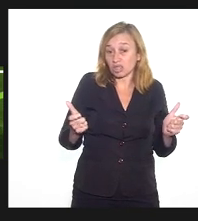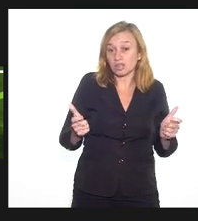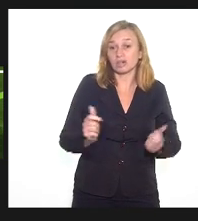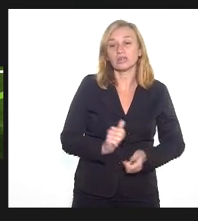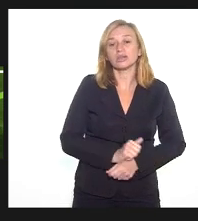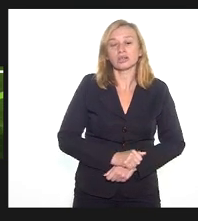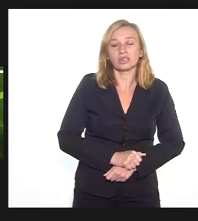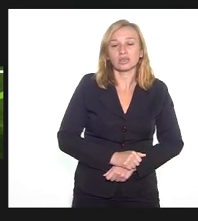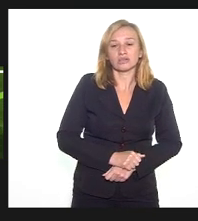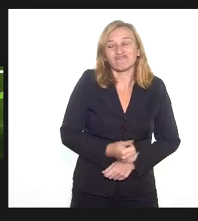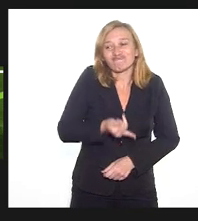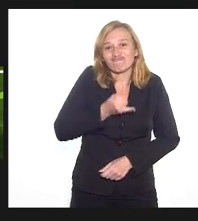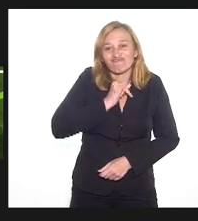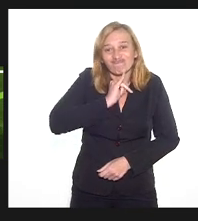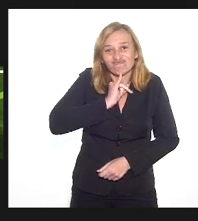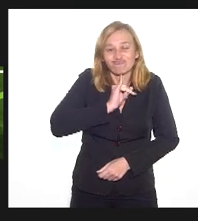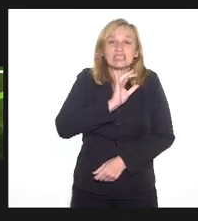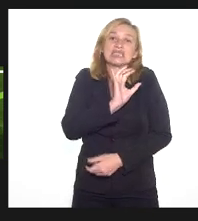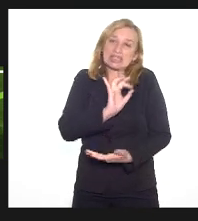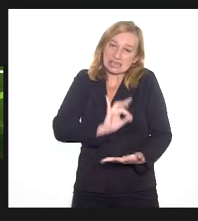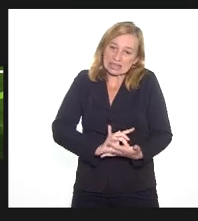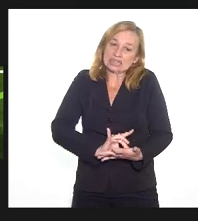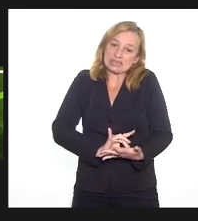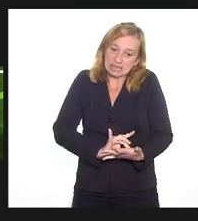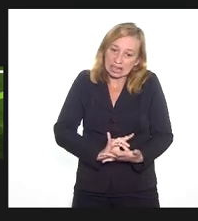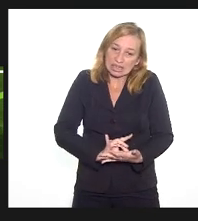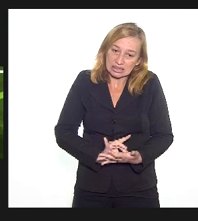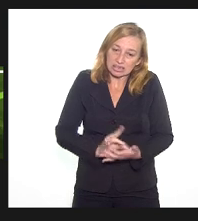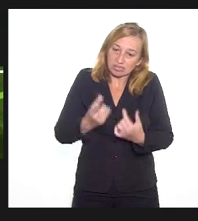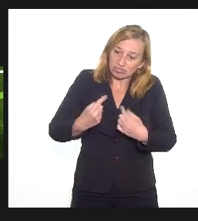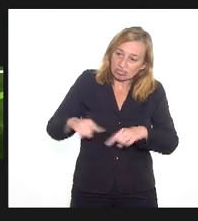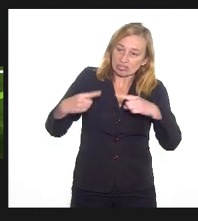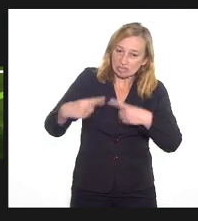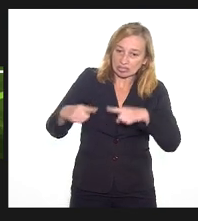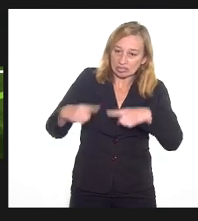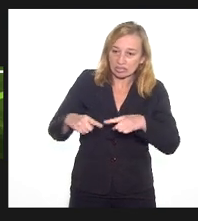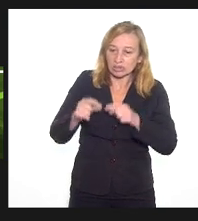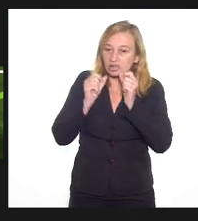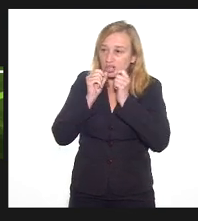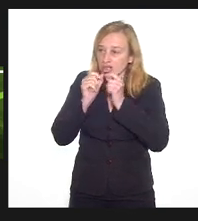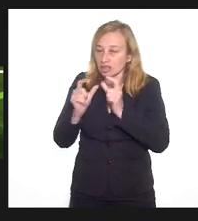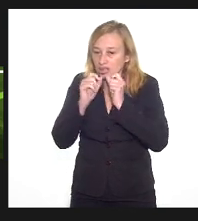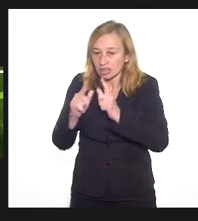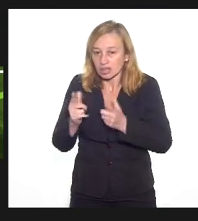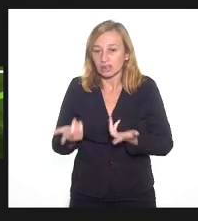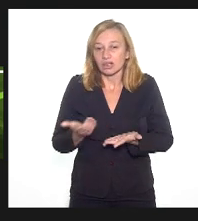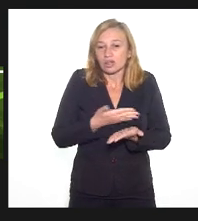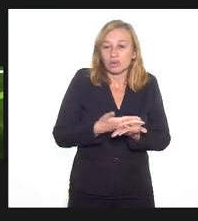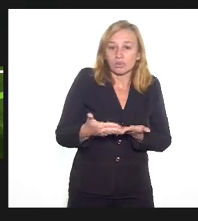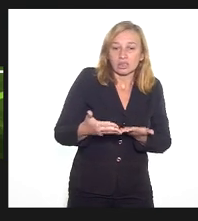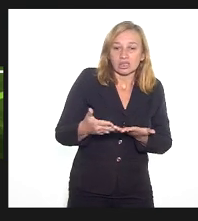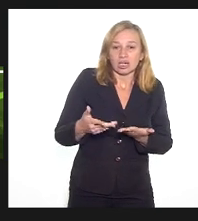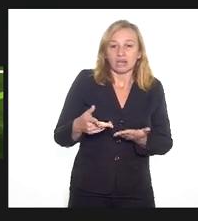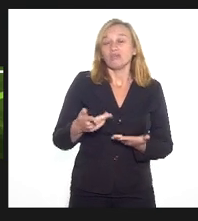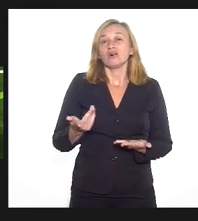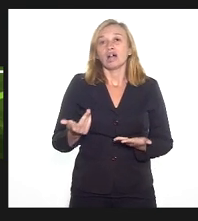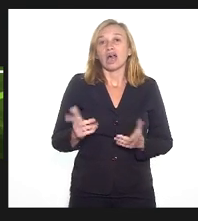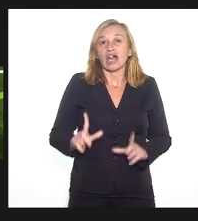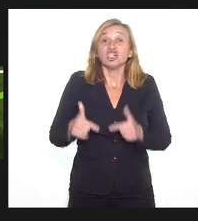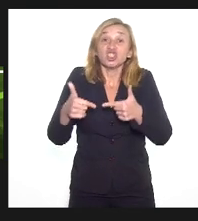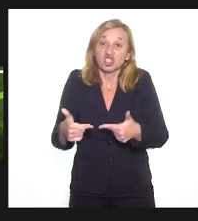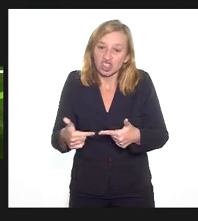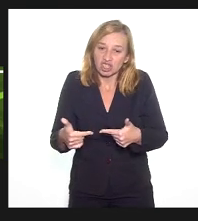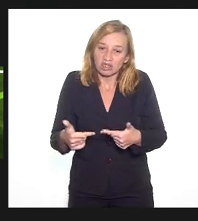infeliz realidade aqui em Campos, provoca muito esses ataques, agressões. E elas começaram a fomentar esse